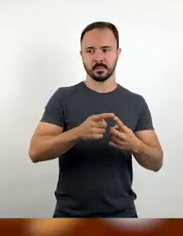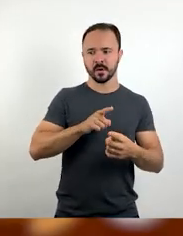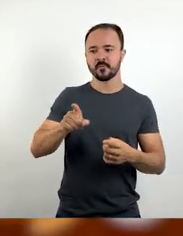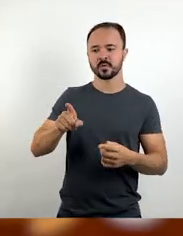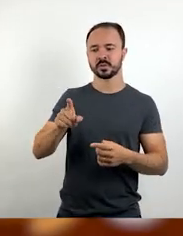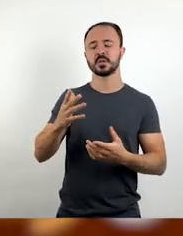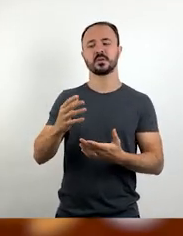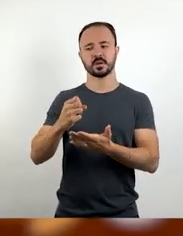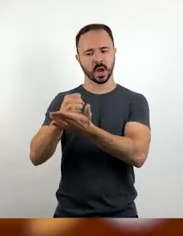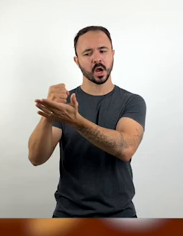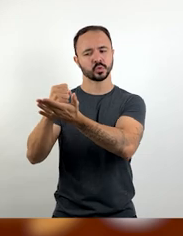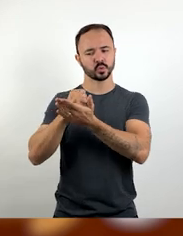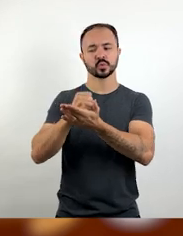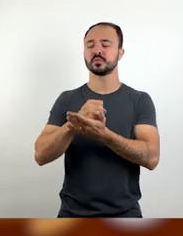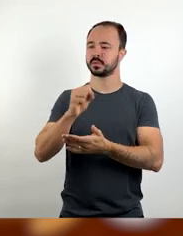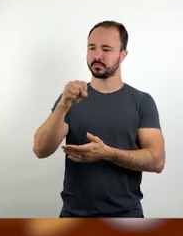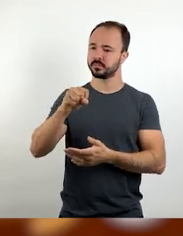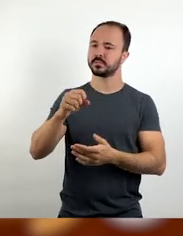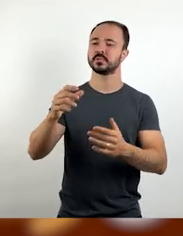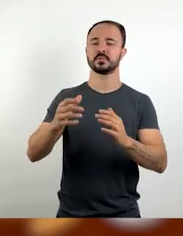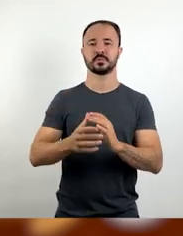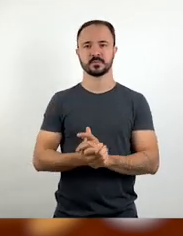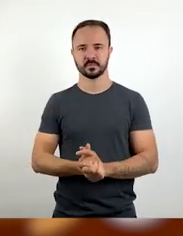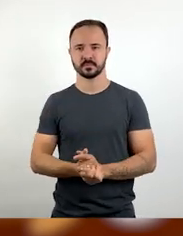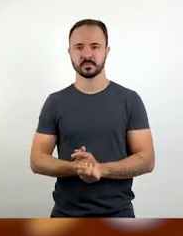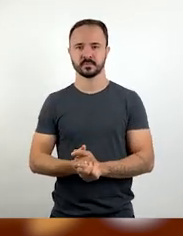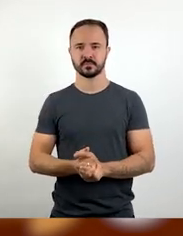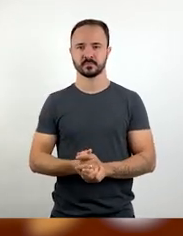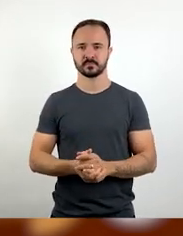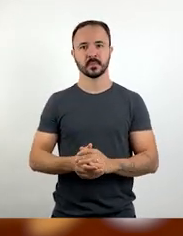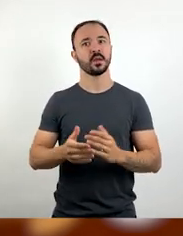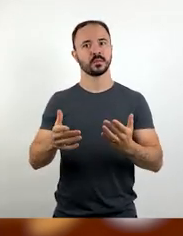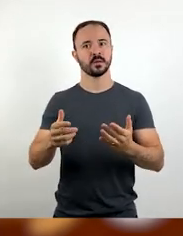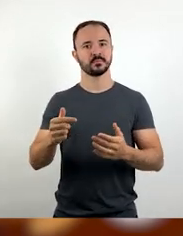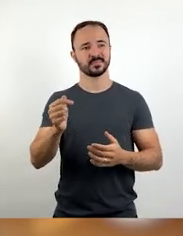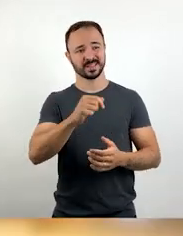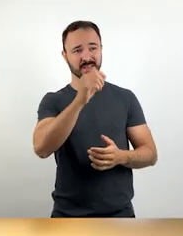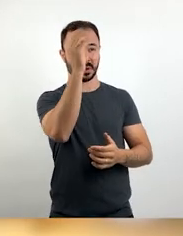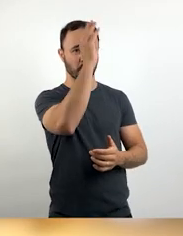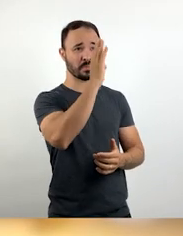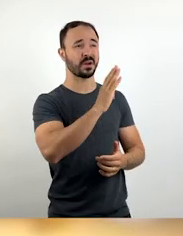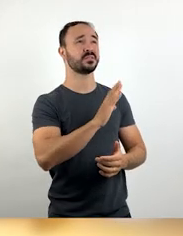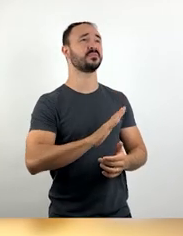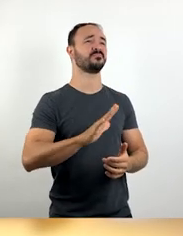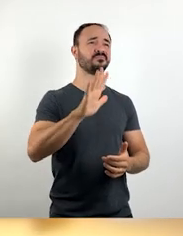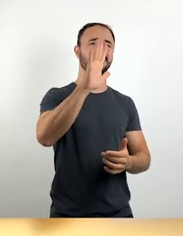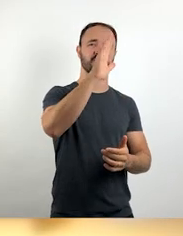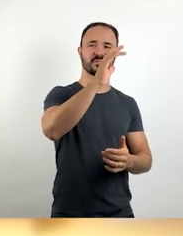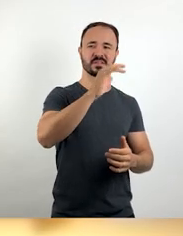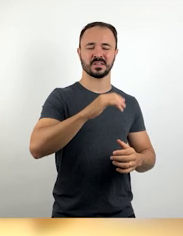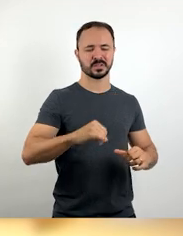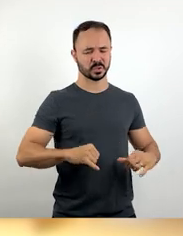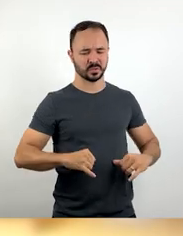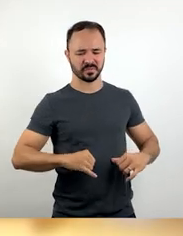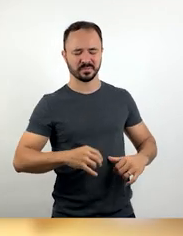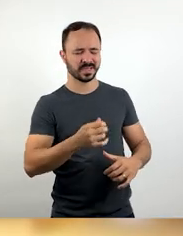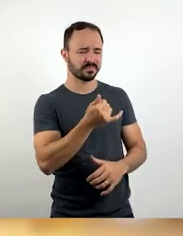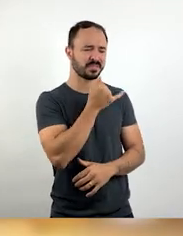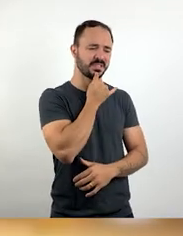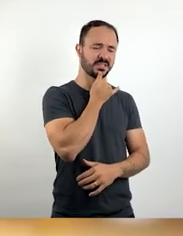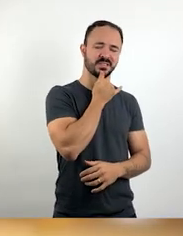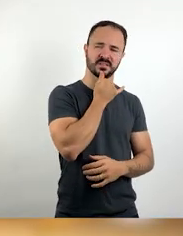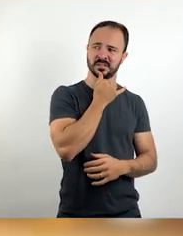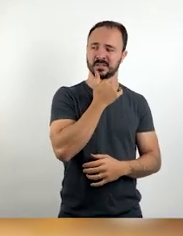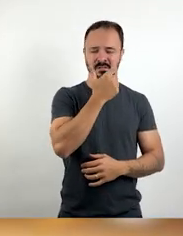nacionais. E por aqui, sem valor. Mesmo triste e muito aflito, tenho fé e acredito na força do